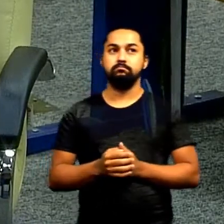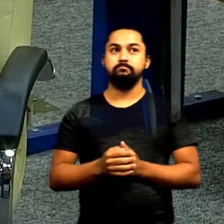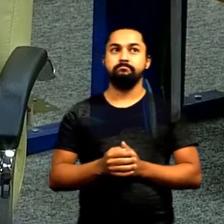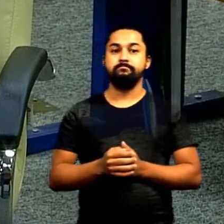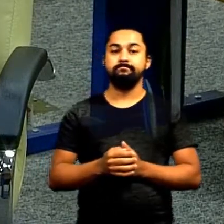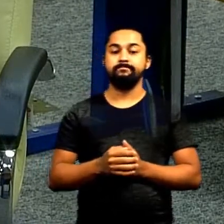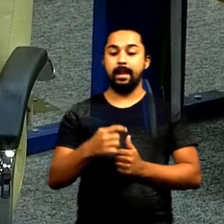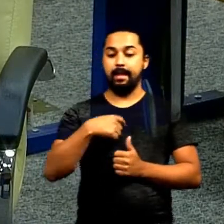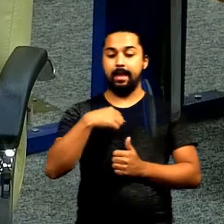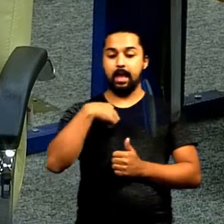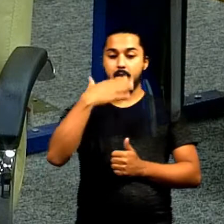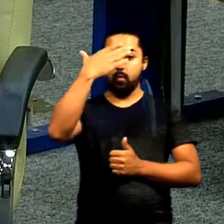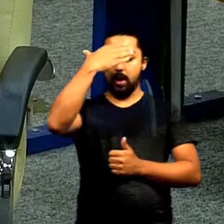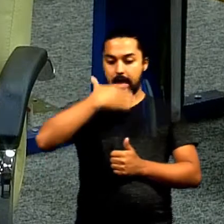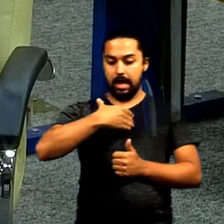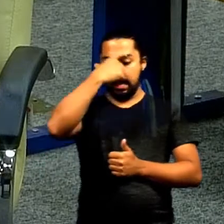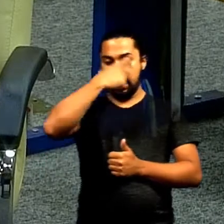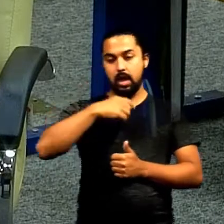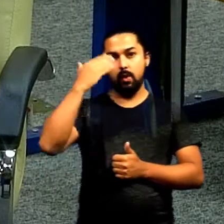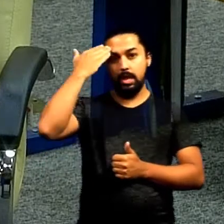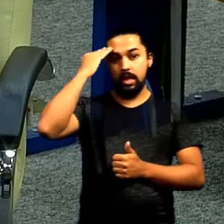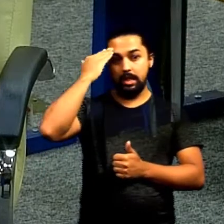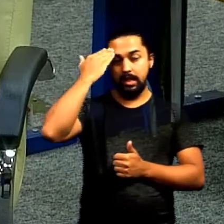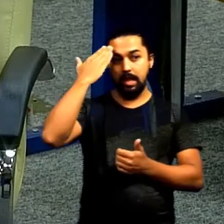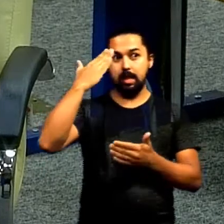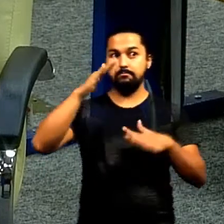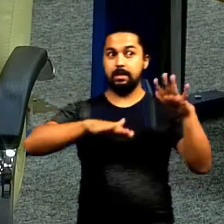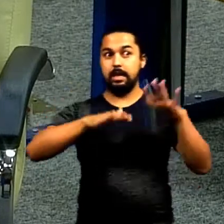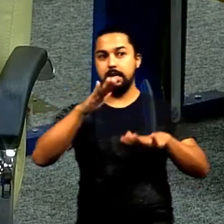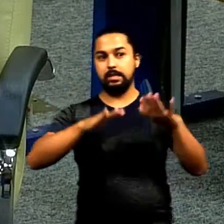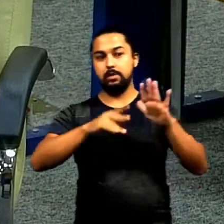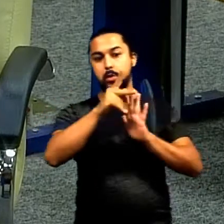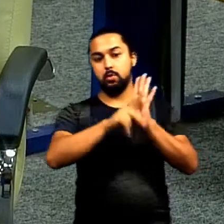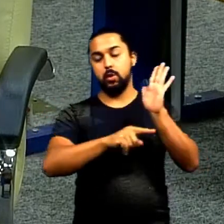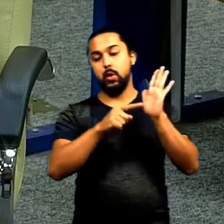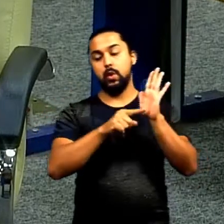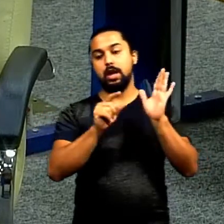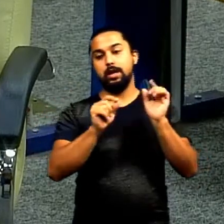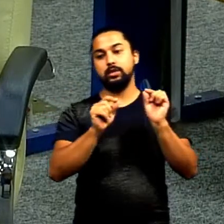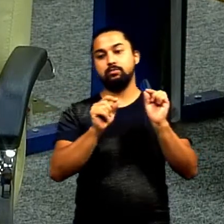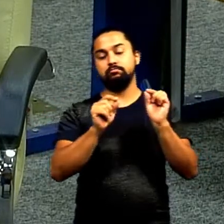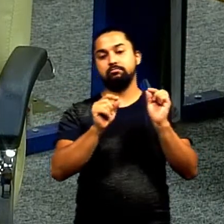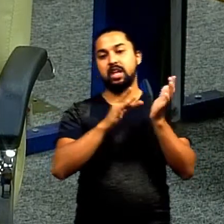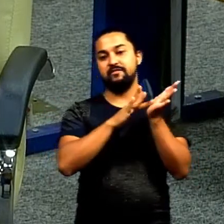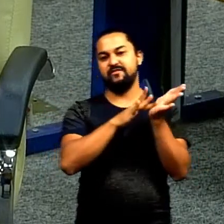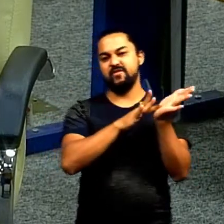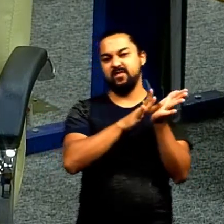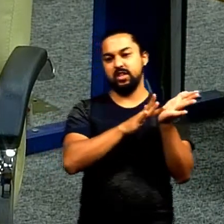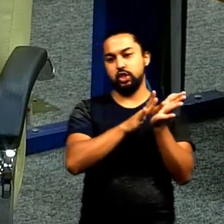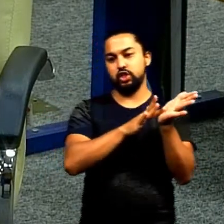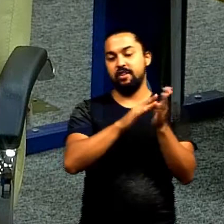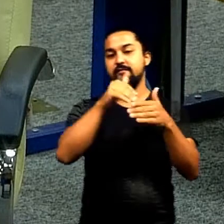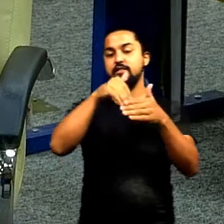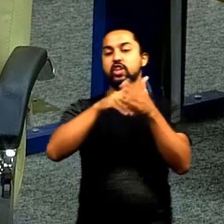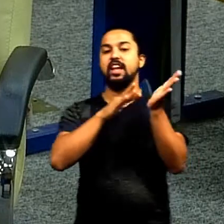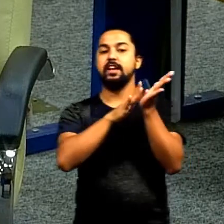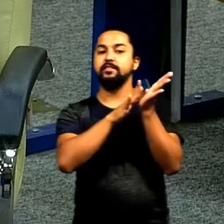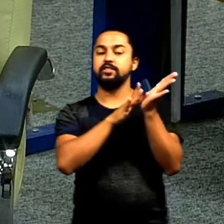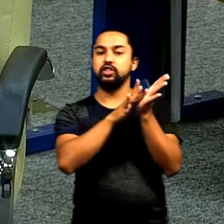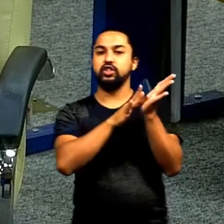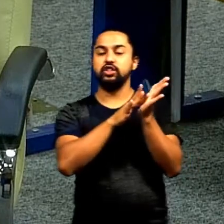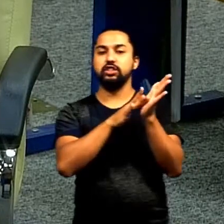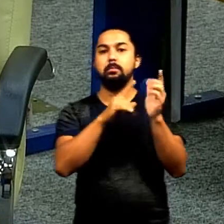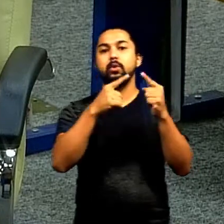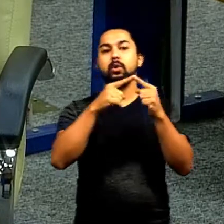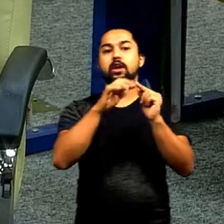para mim eu me entendo não queria falar isso que ele seria uma uma enganação votar num projeto que eu sei